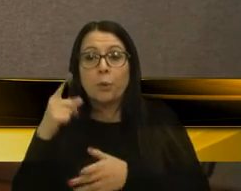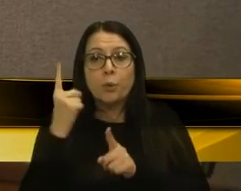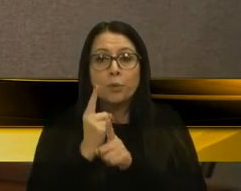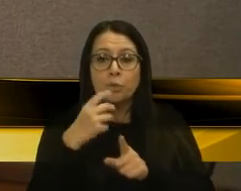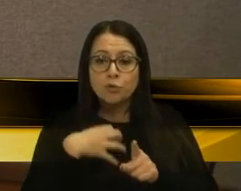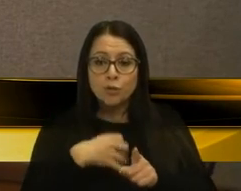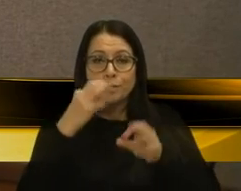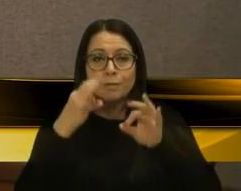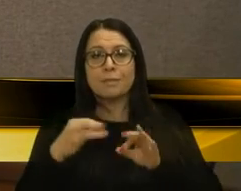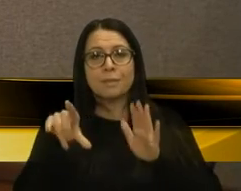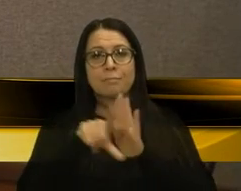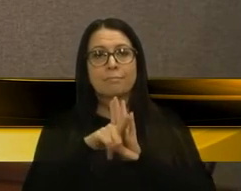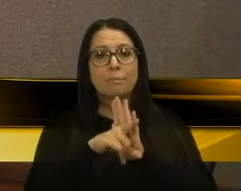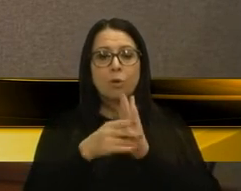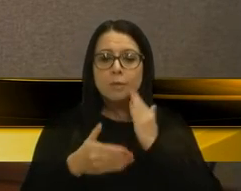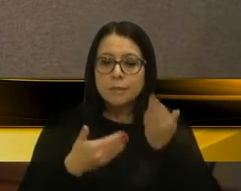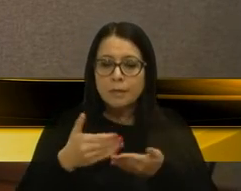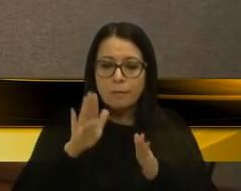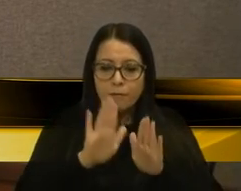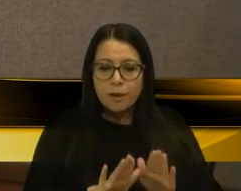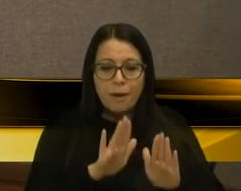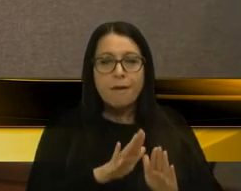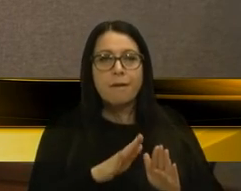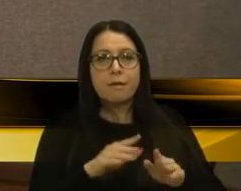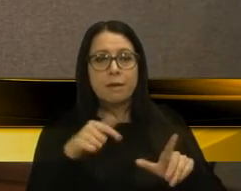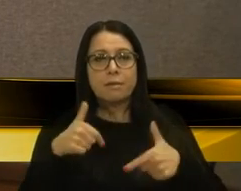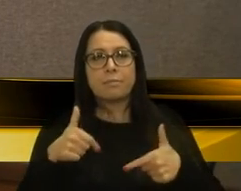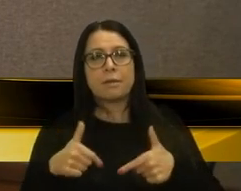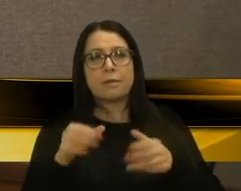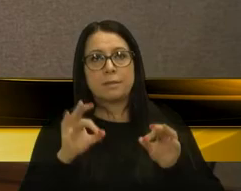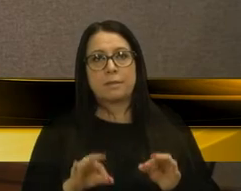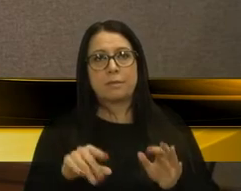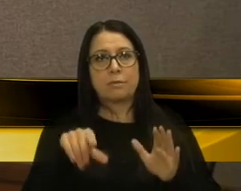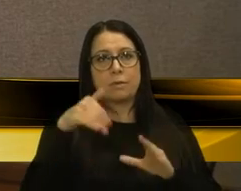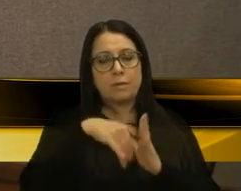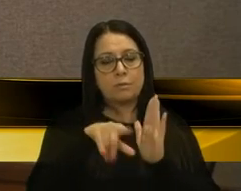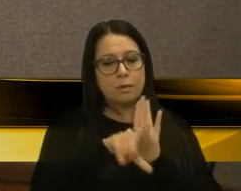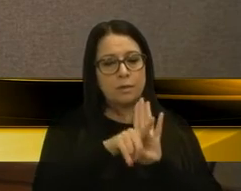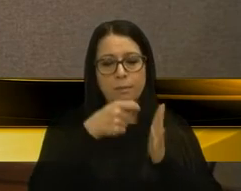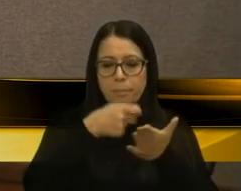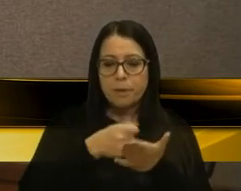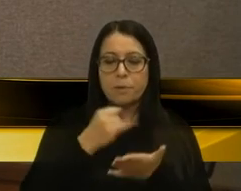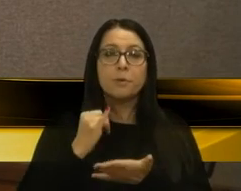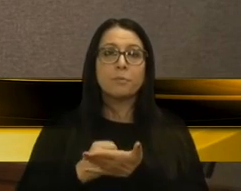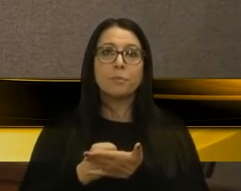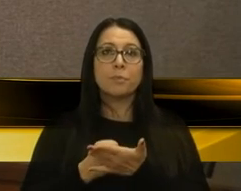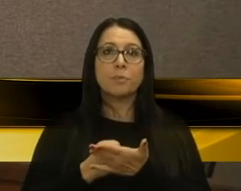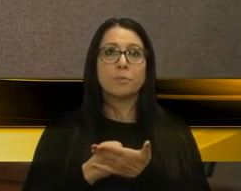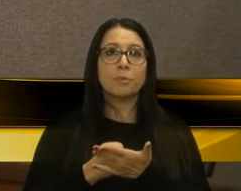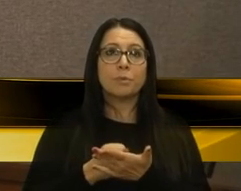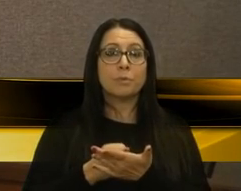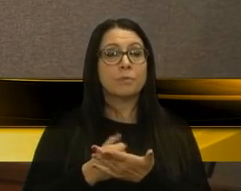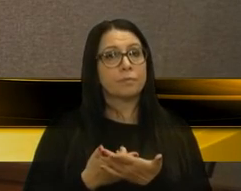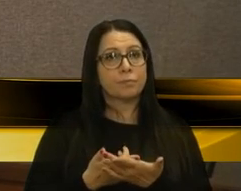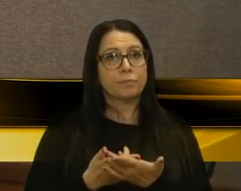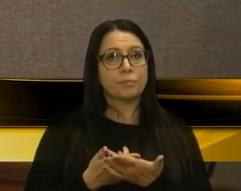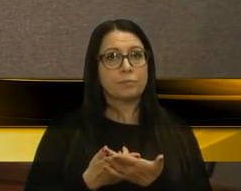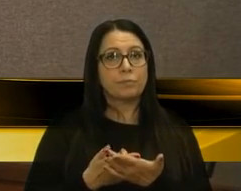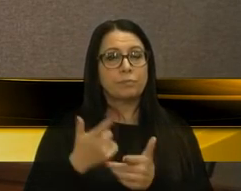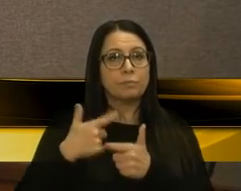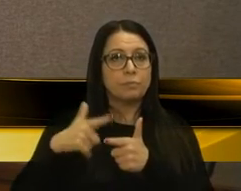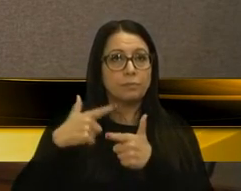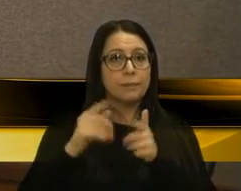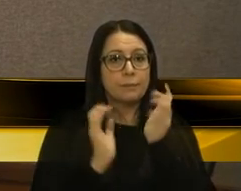condições para esse pessoal que quer trabalhar legal, que quer pagar seus impostos, mas que por um problema burocrático, talvez